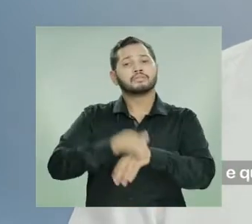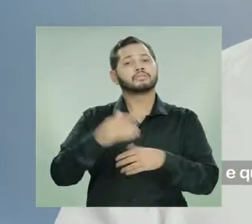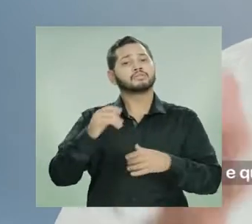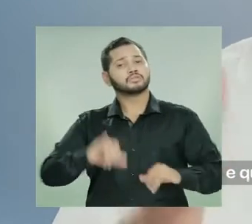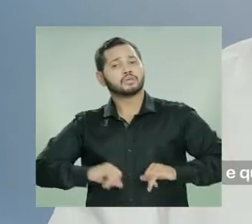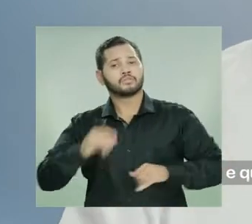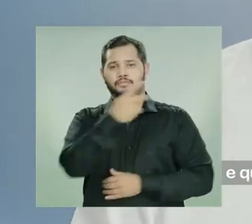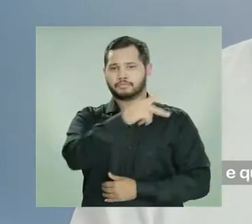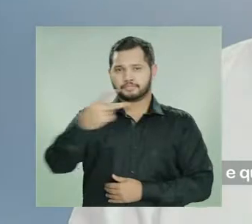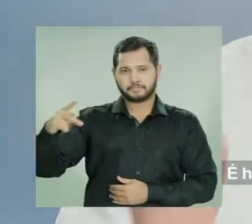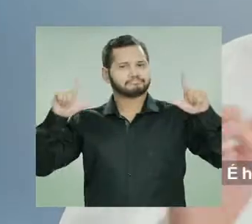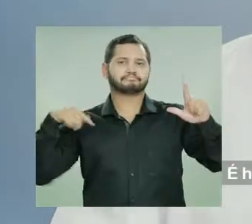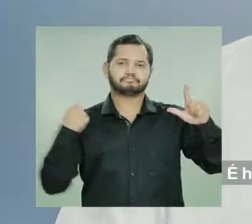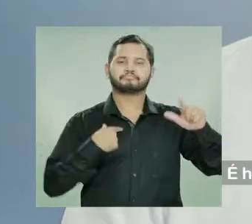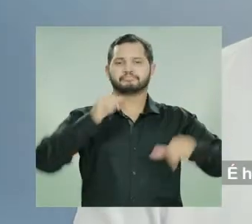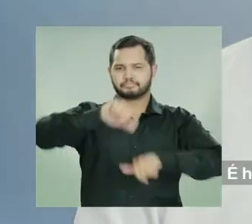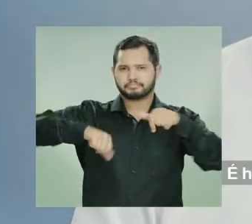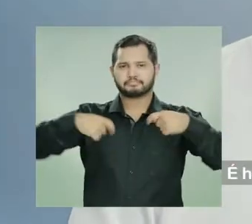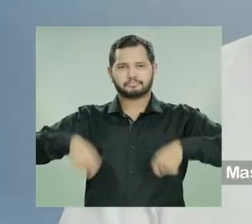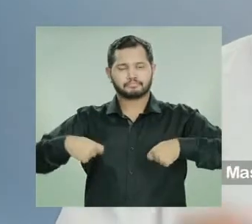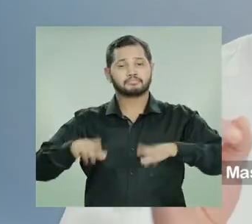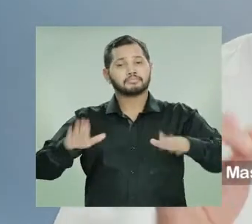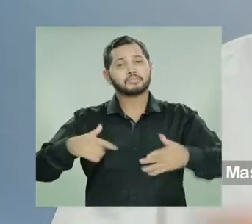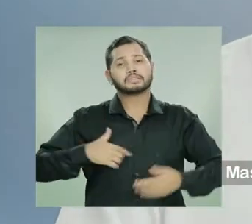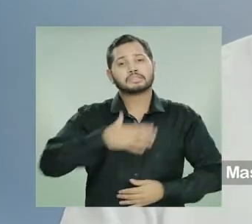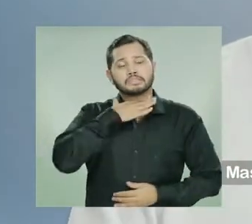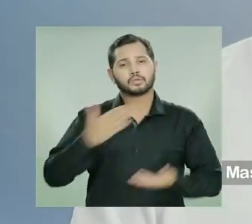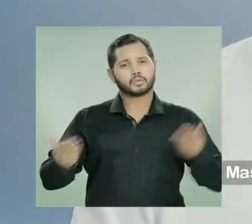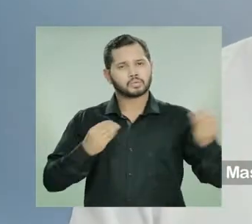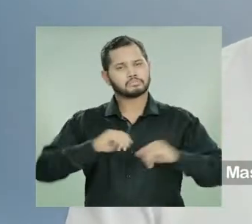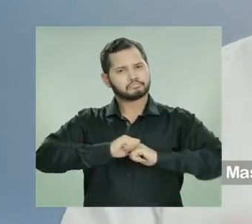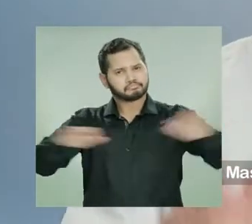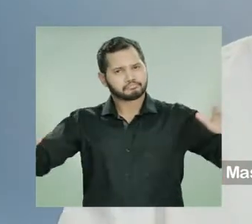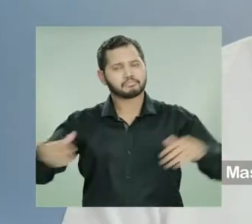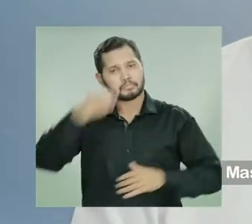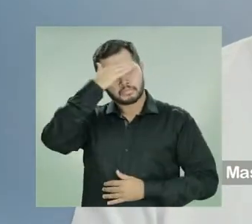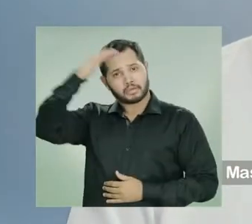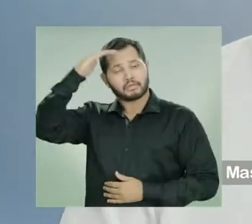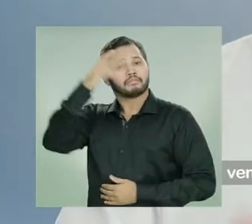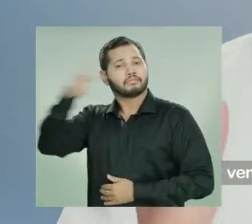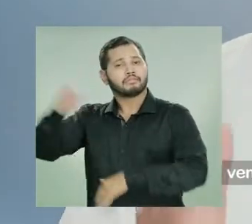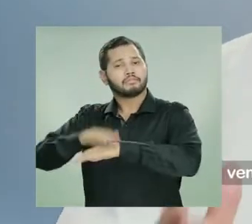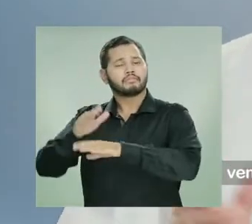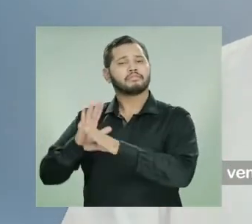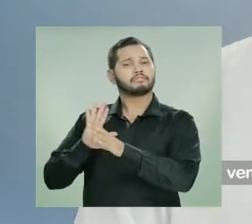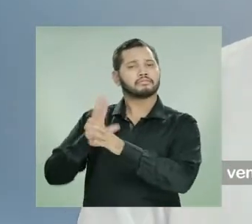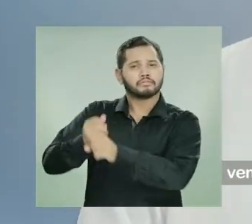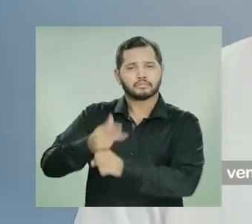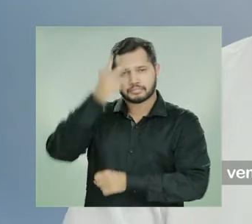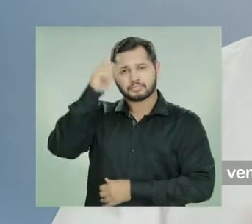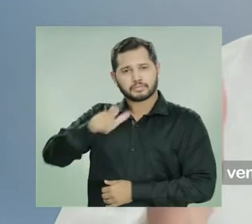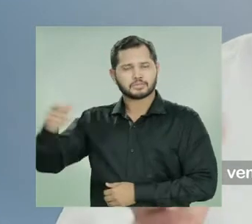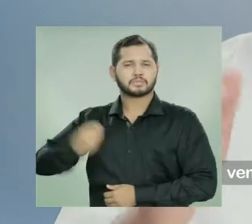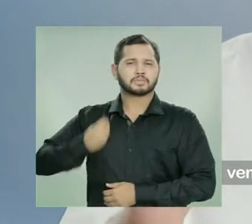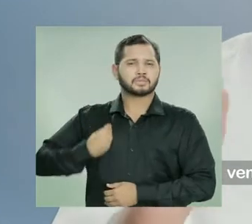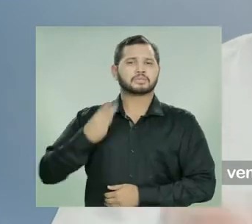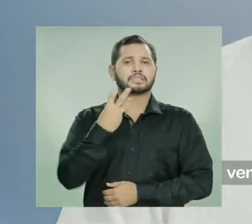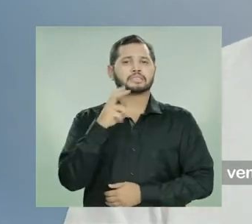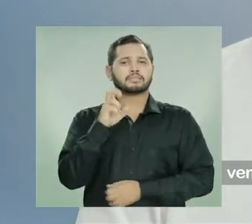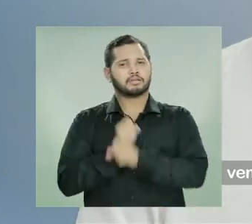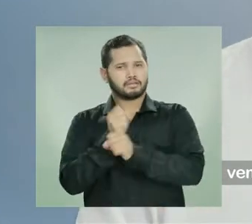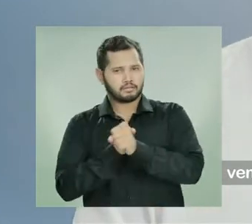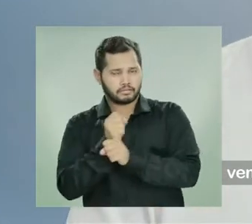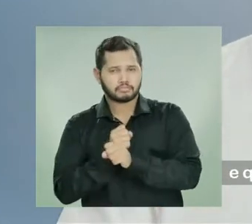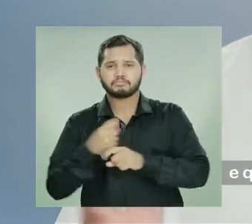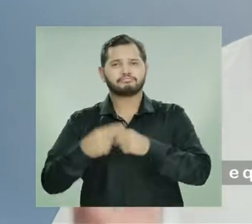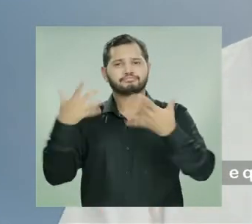paga por isso é você. É hora de mudar. Mas essa crise que estourou no governo Melo vem da velha política, que está aí há